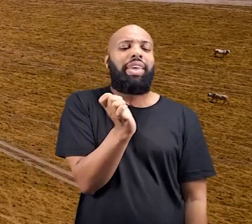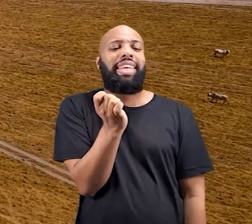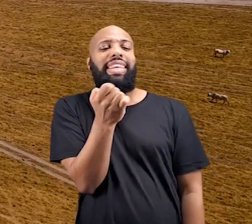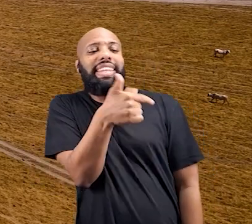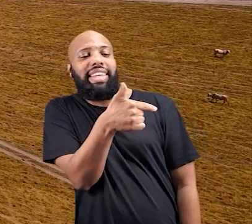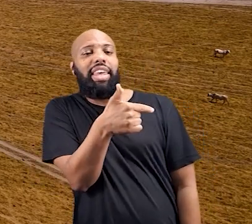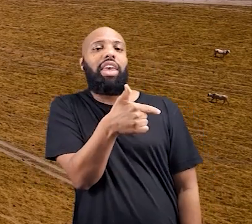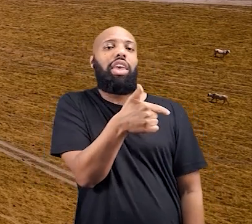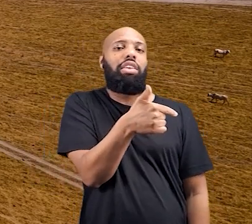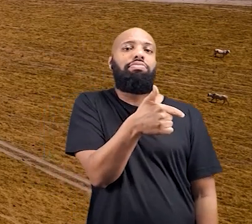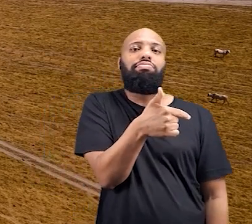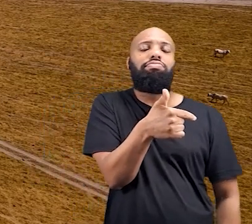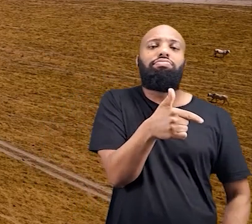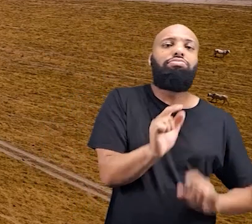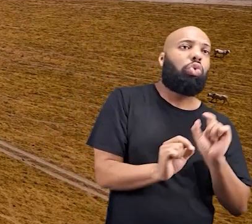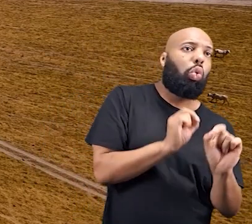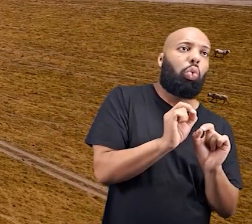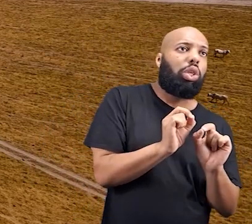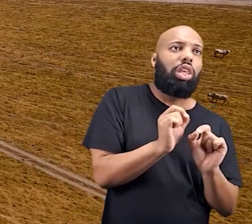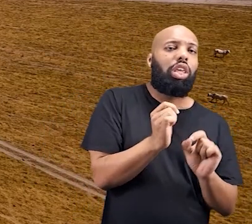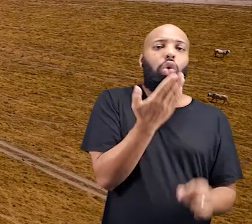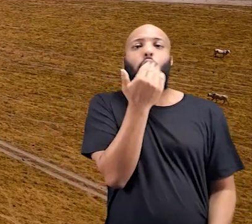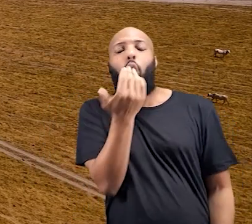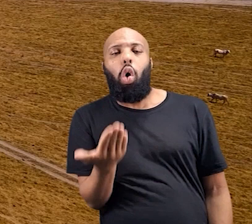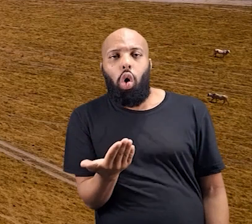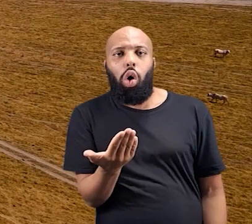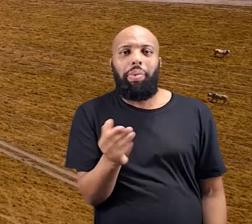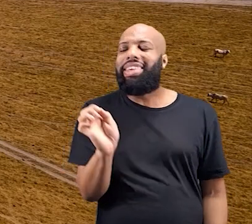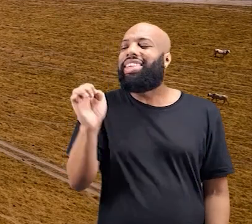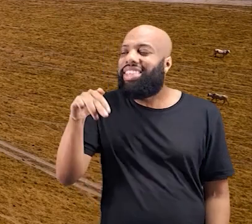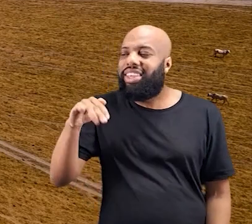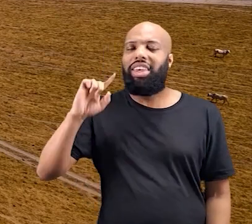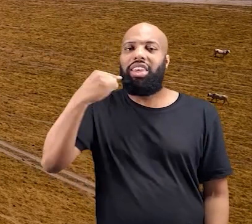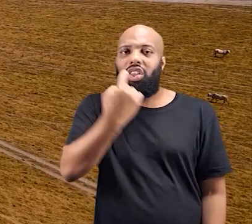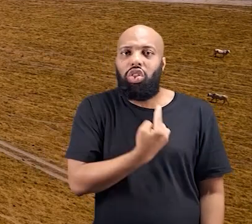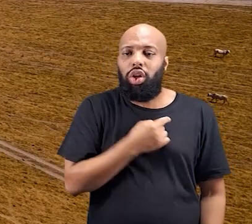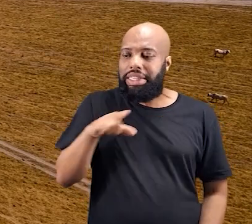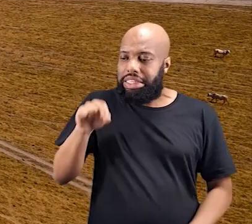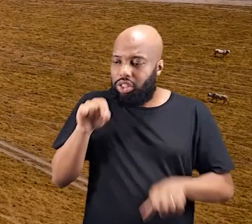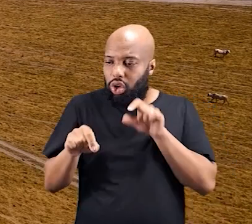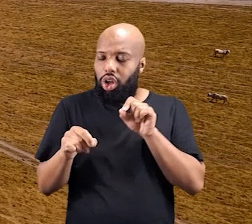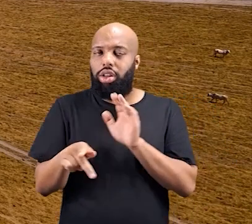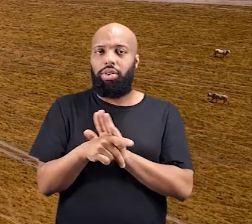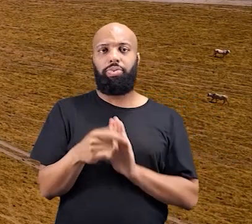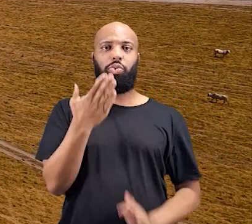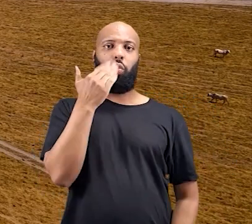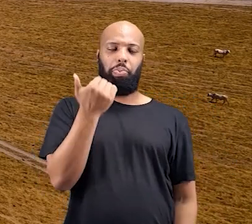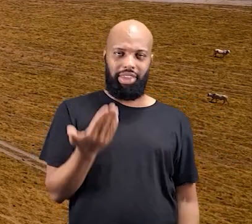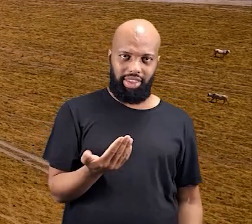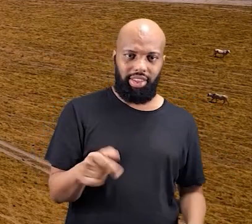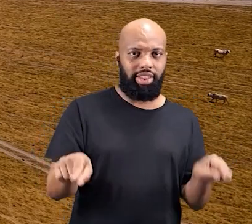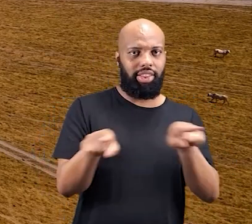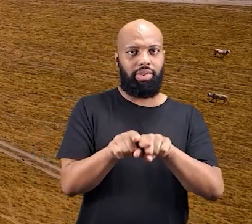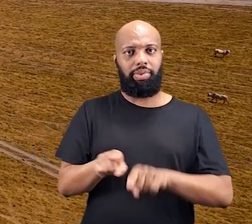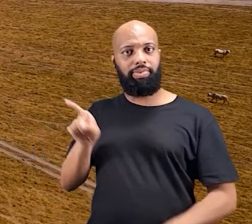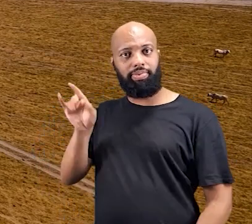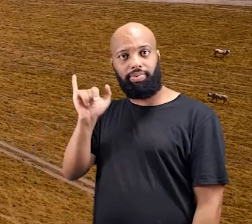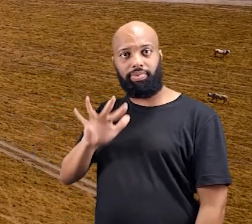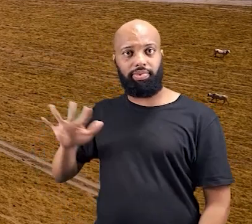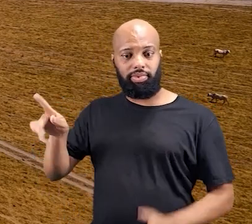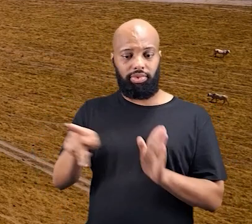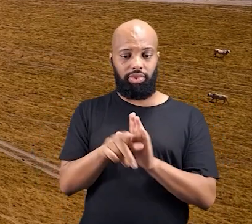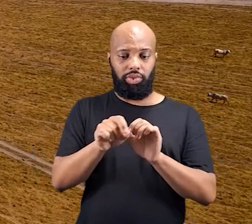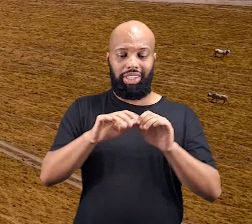a gente se alimenta, né? Quais são os produtores que a gente escolhe? E essa foto é uma foto do